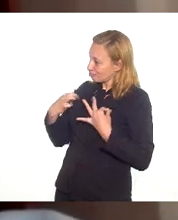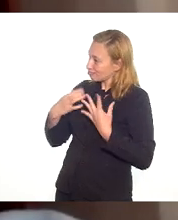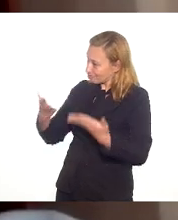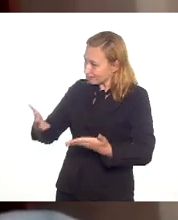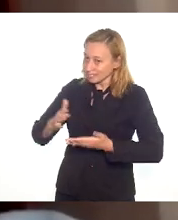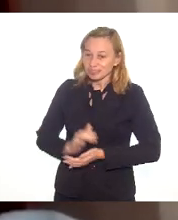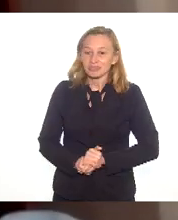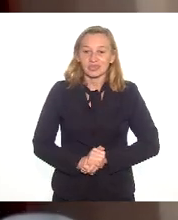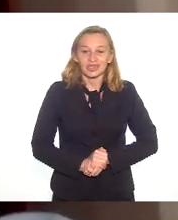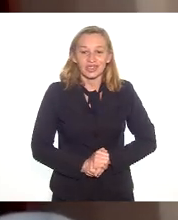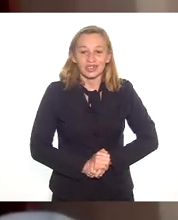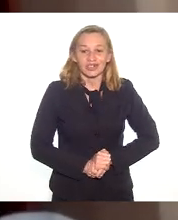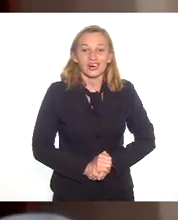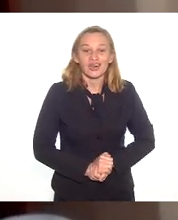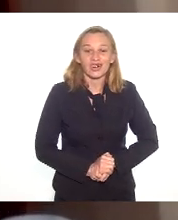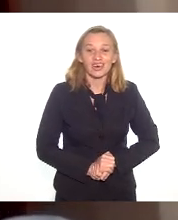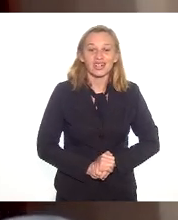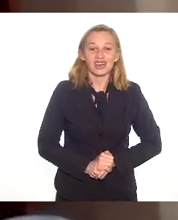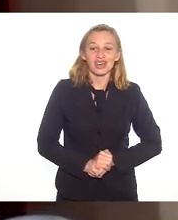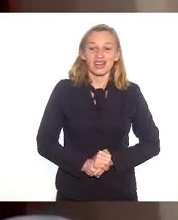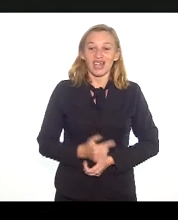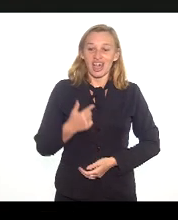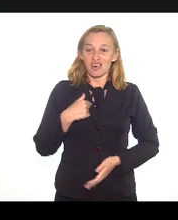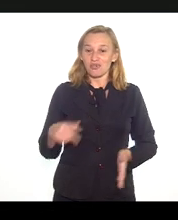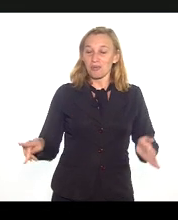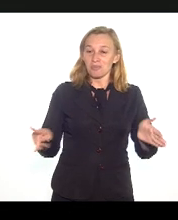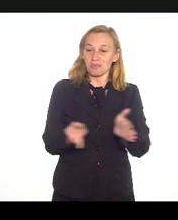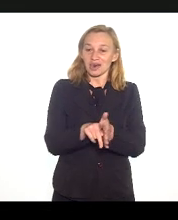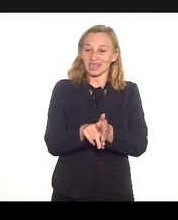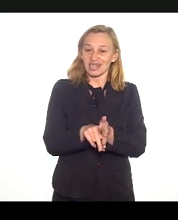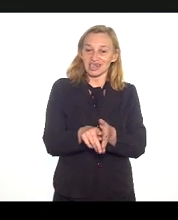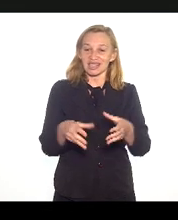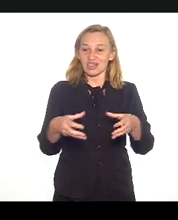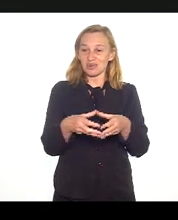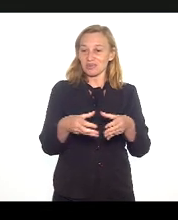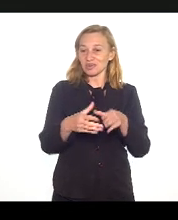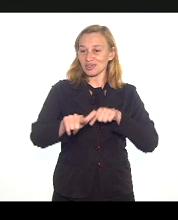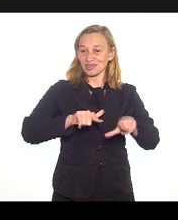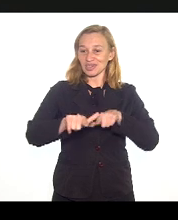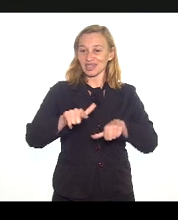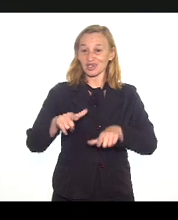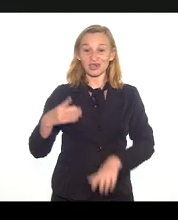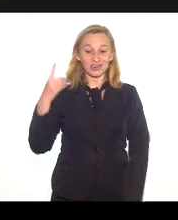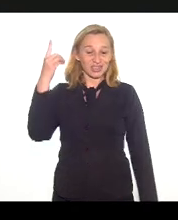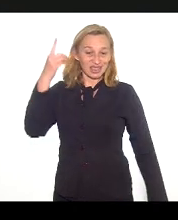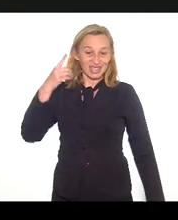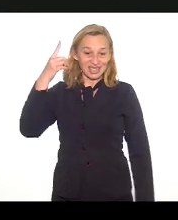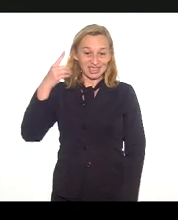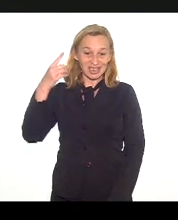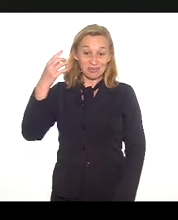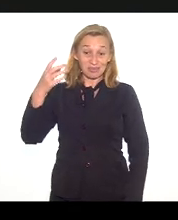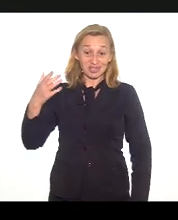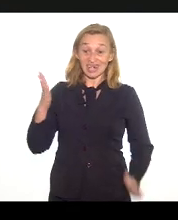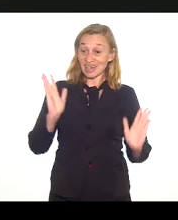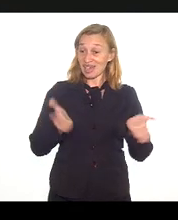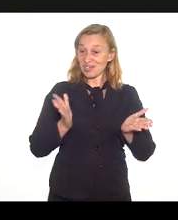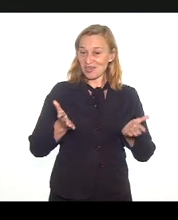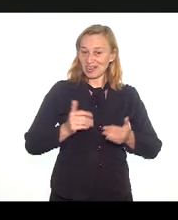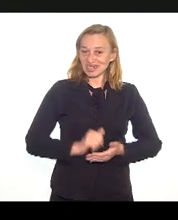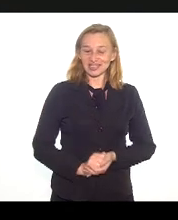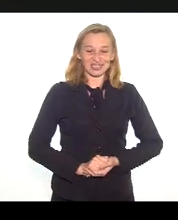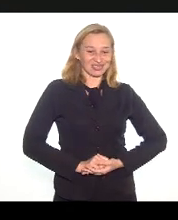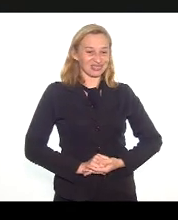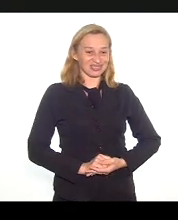vou passar a ser membro efetivo da Comissão, se a deputada e os demais membros da Comissão permitirem